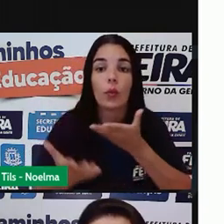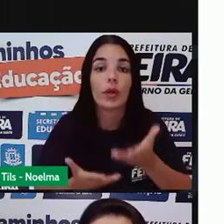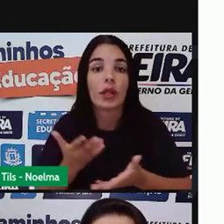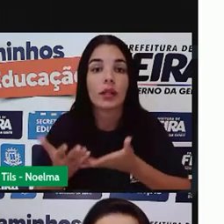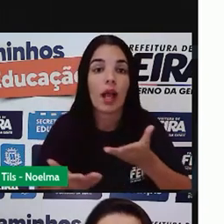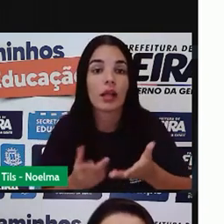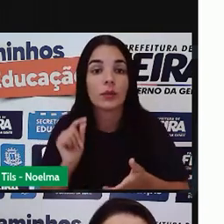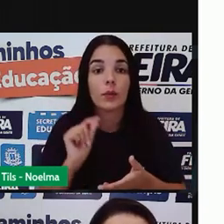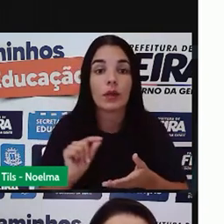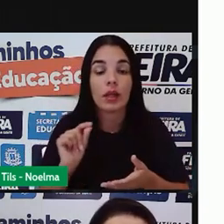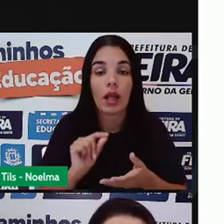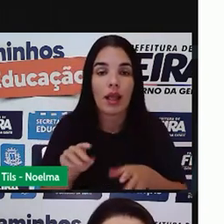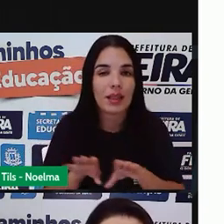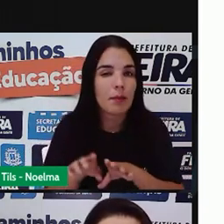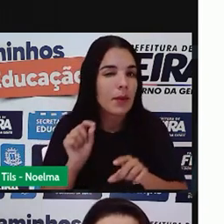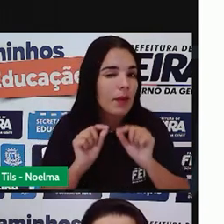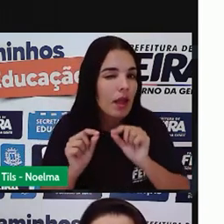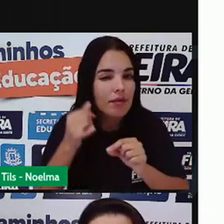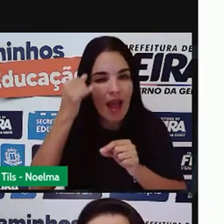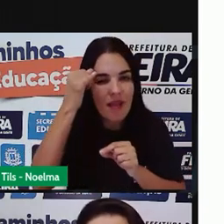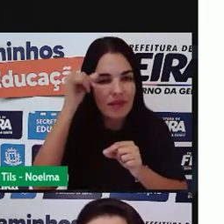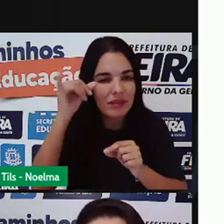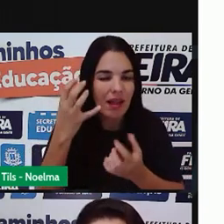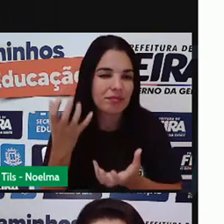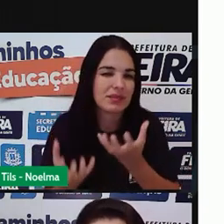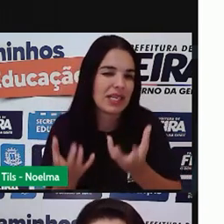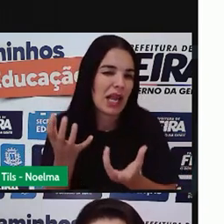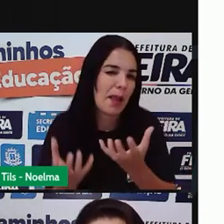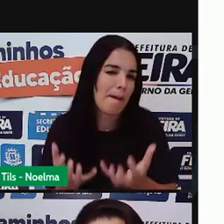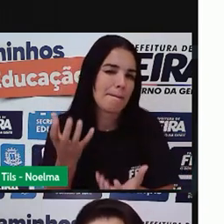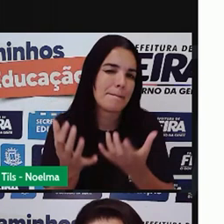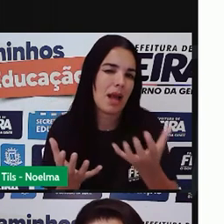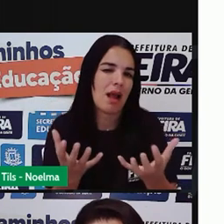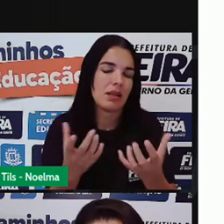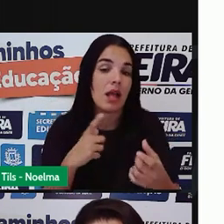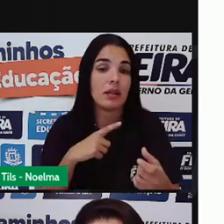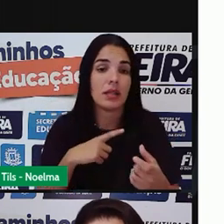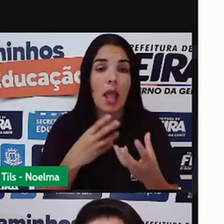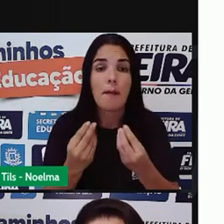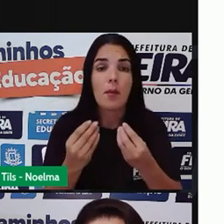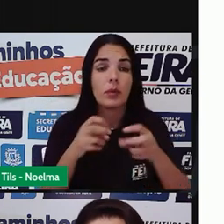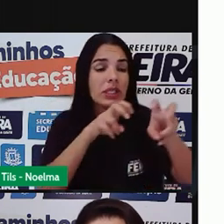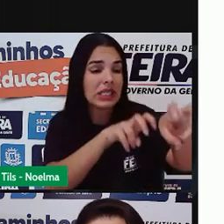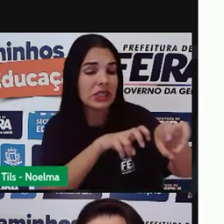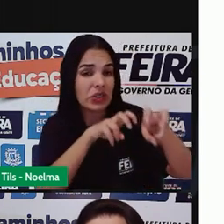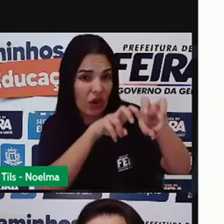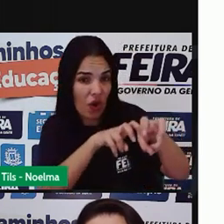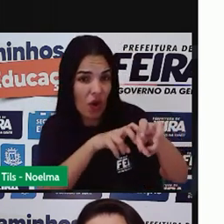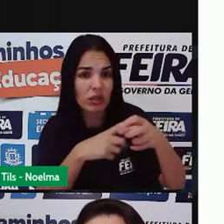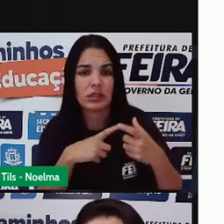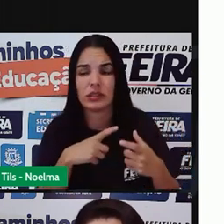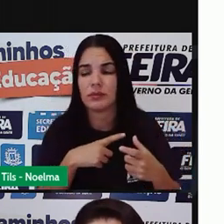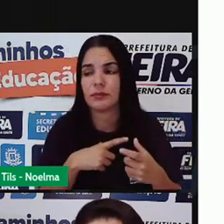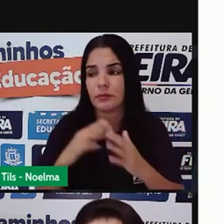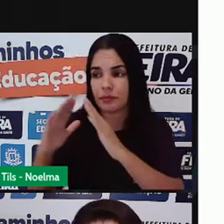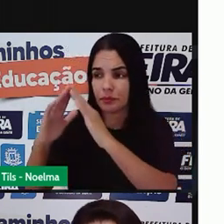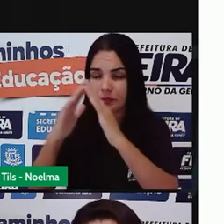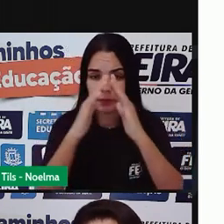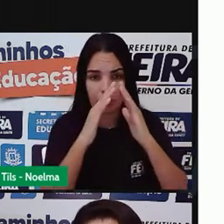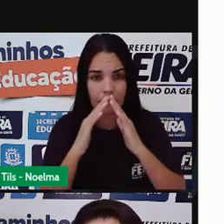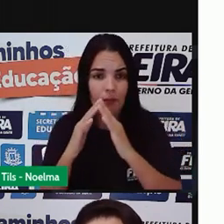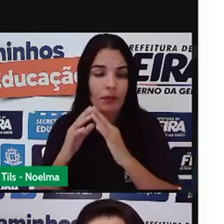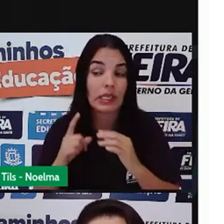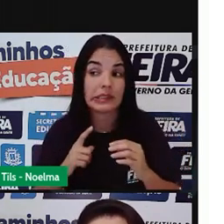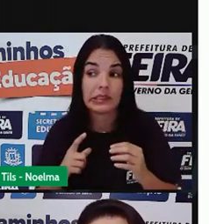ter também em relação às queimadas em muitas fazendas principalmente que fazem um cultivo muito grande